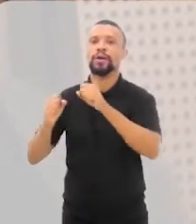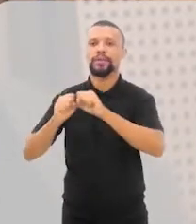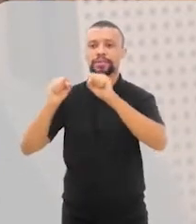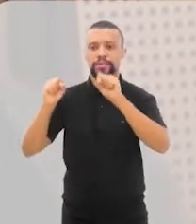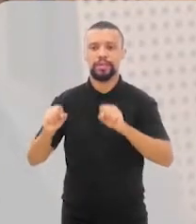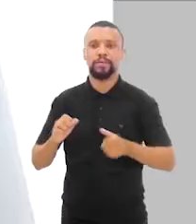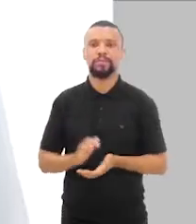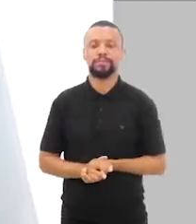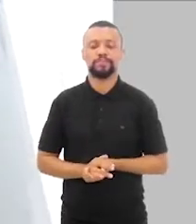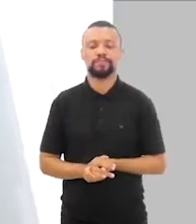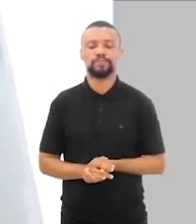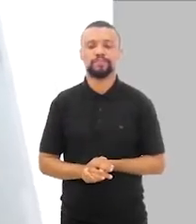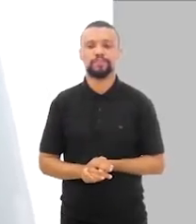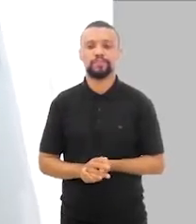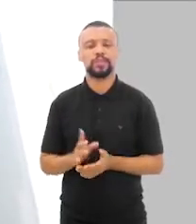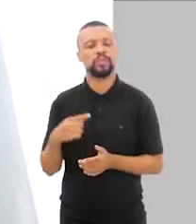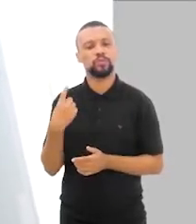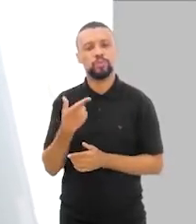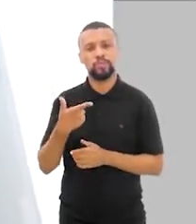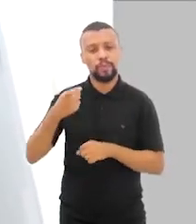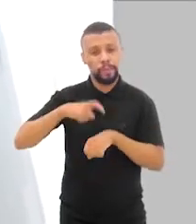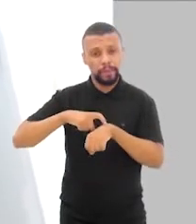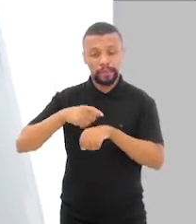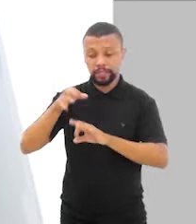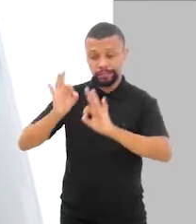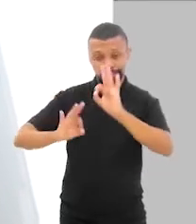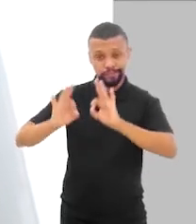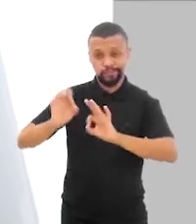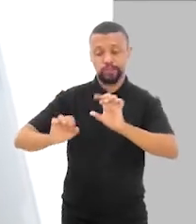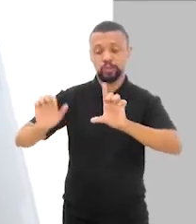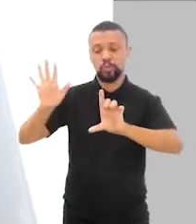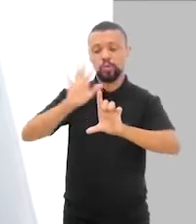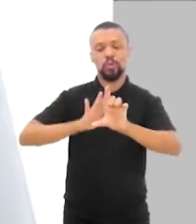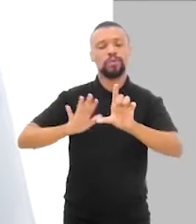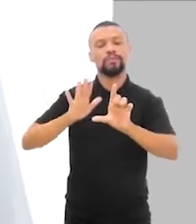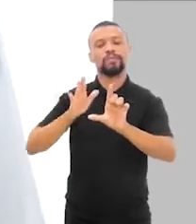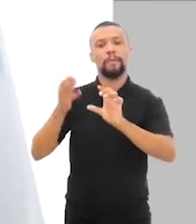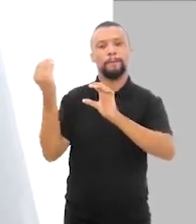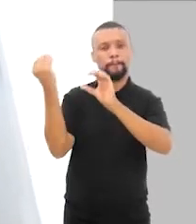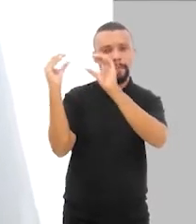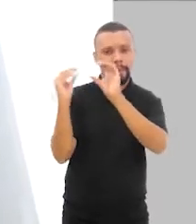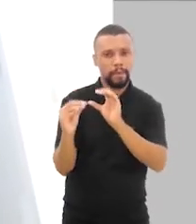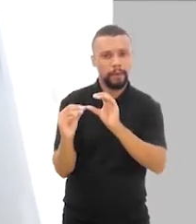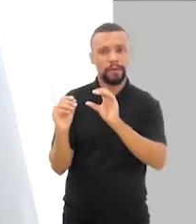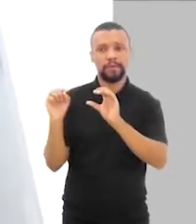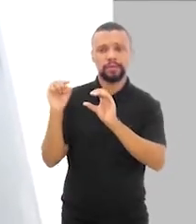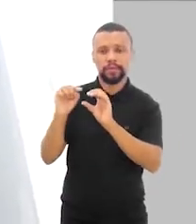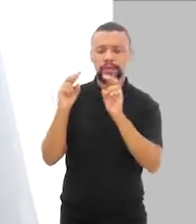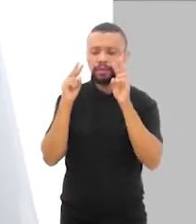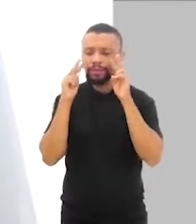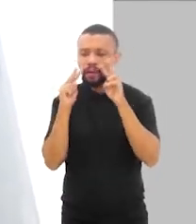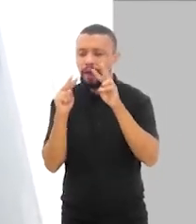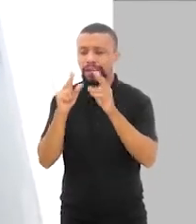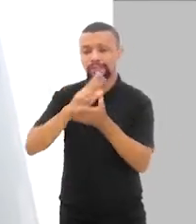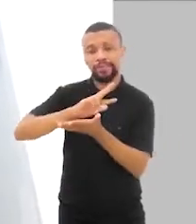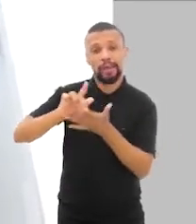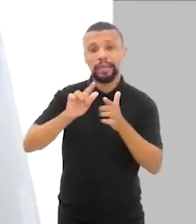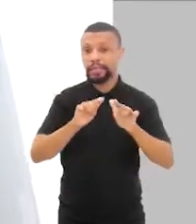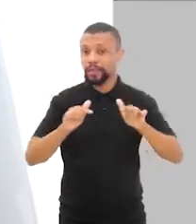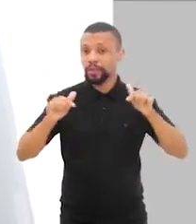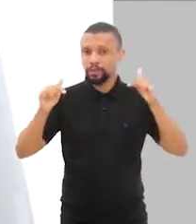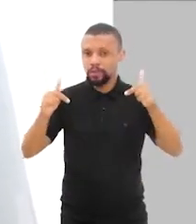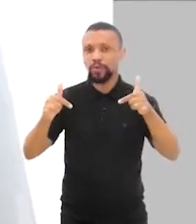esse ecossistema. Na medida em que a gente faz um mapeamento desse porte, em que a gente olha os diversos atores que estão